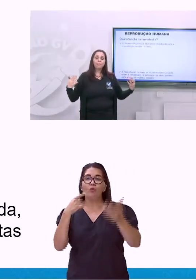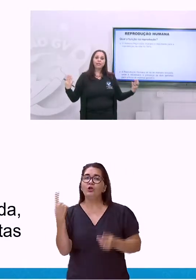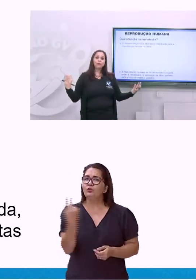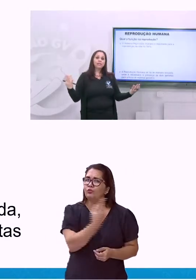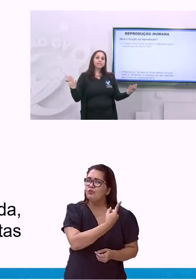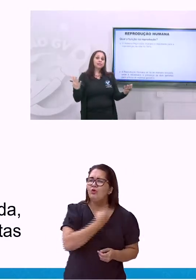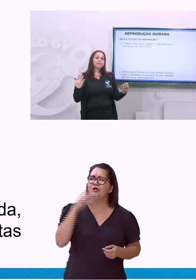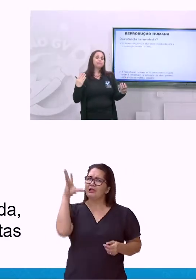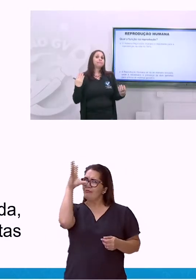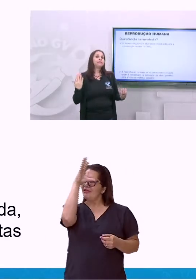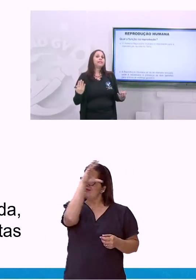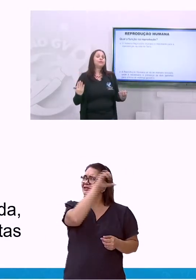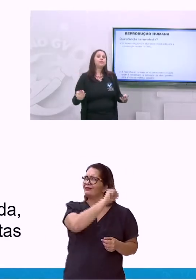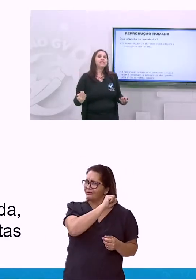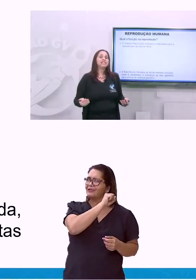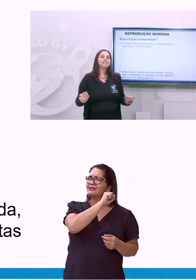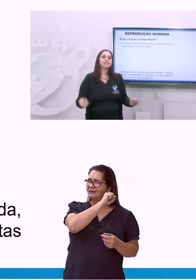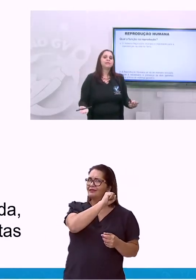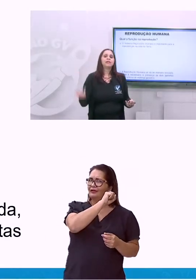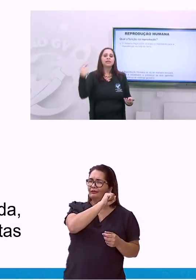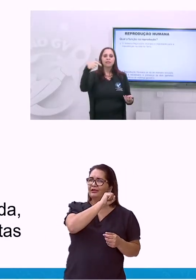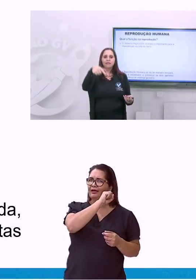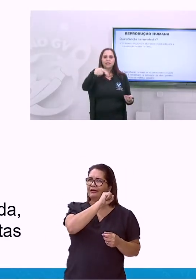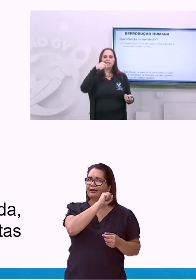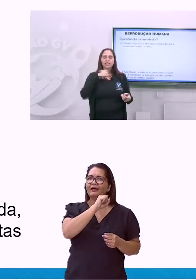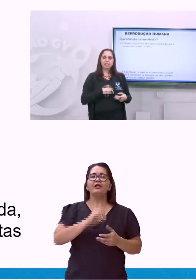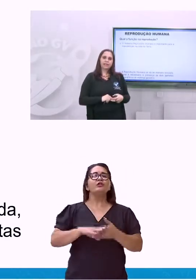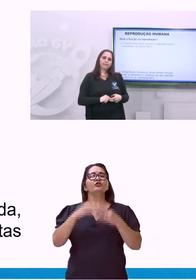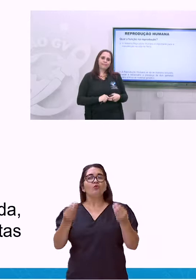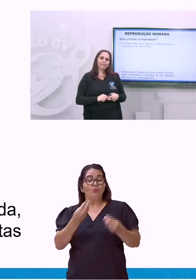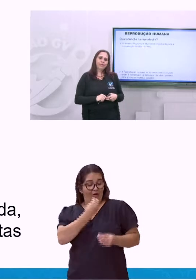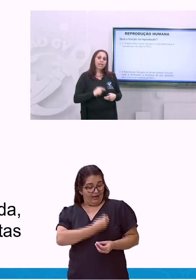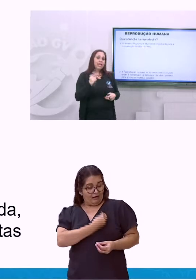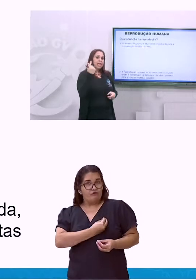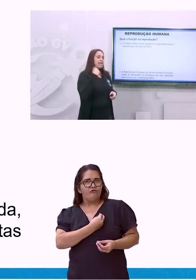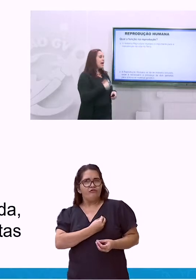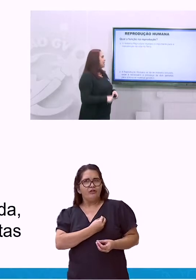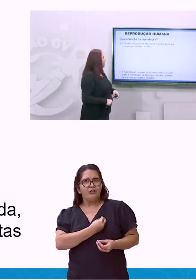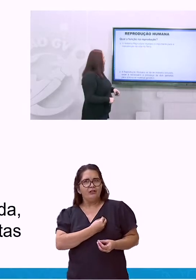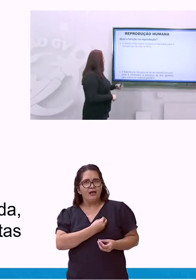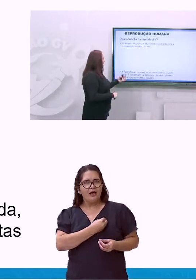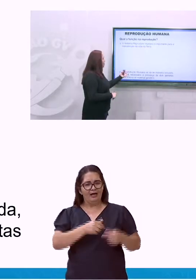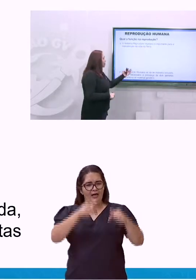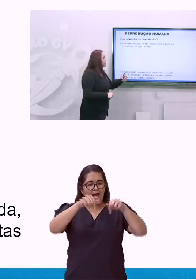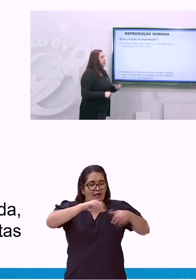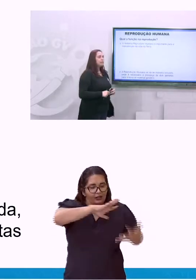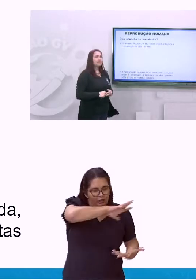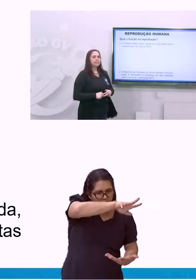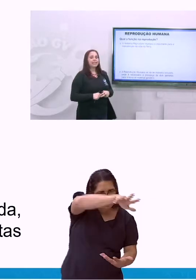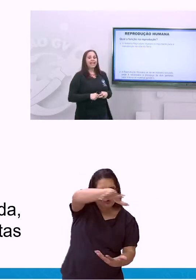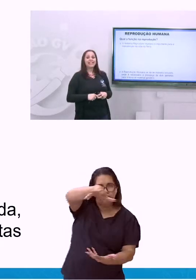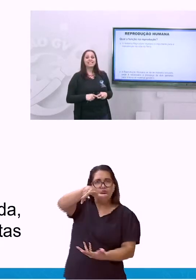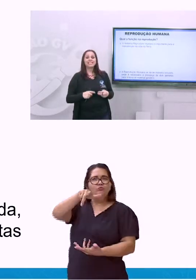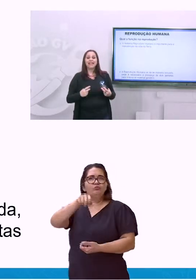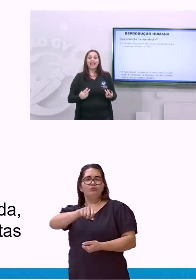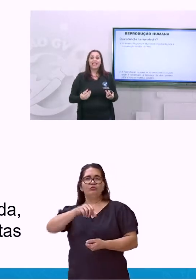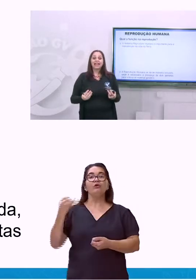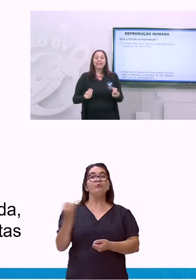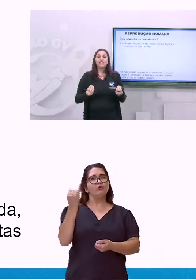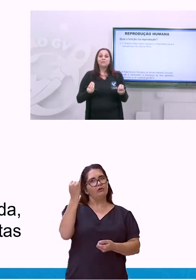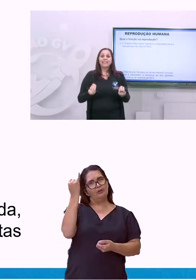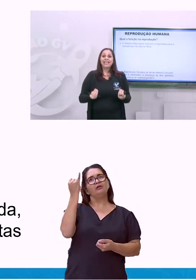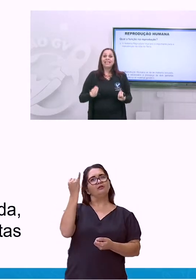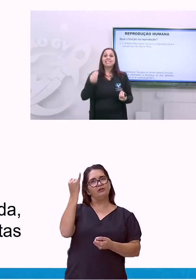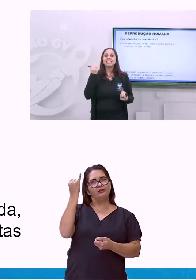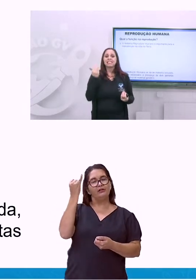perpetuação, da manutenção da vida na Terra. E aí? A reprodução humana, ela se dá